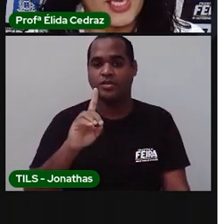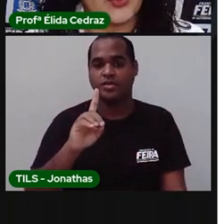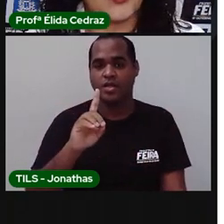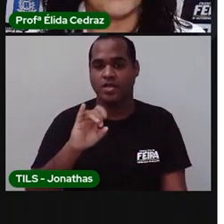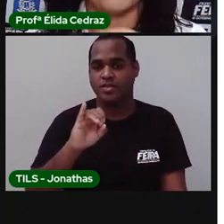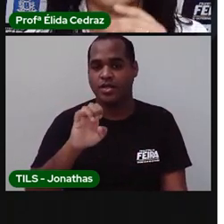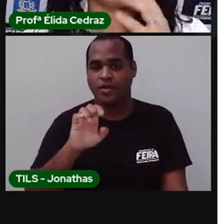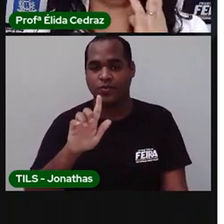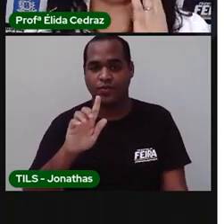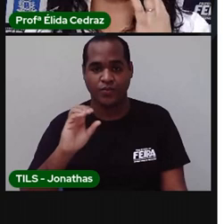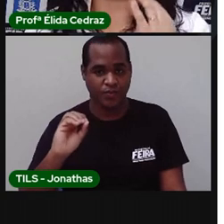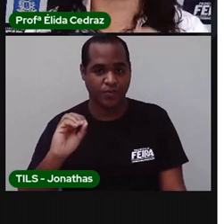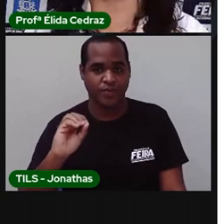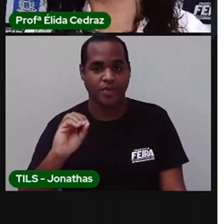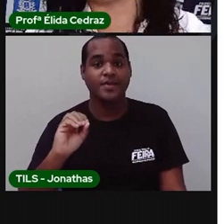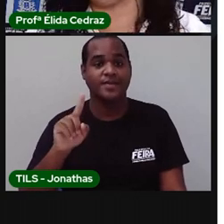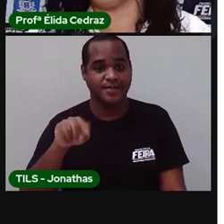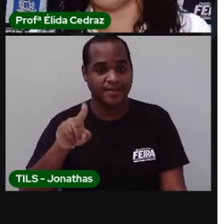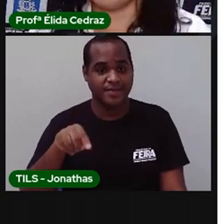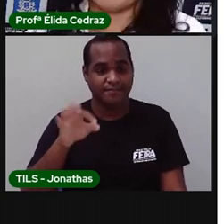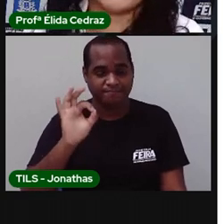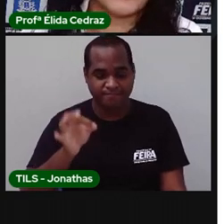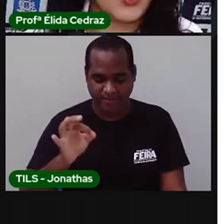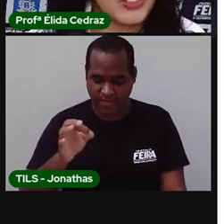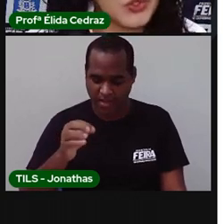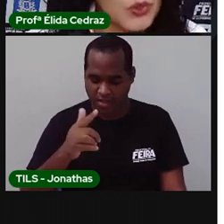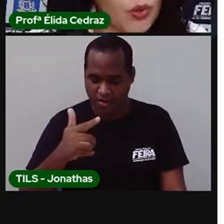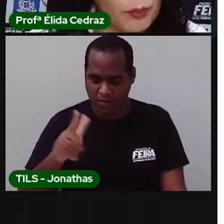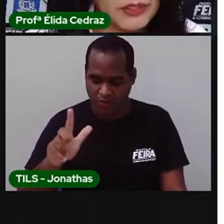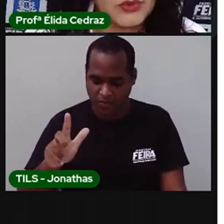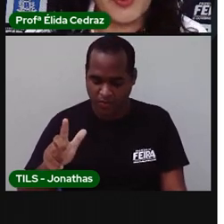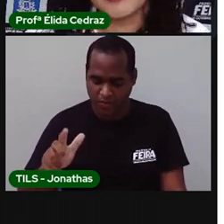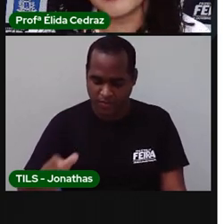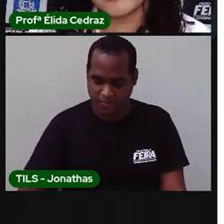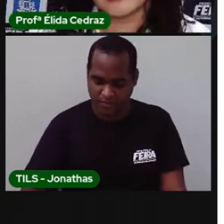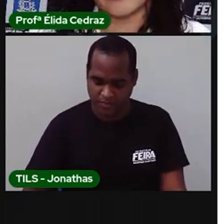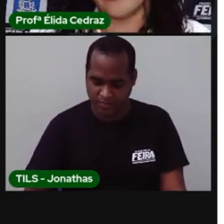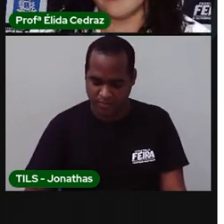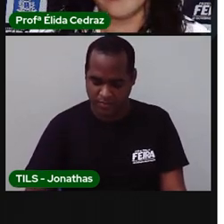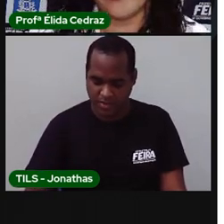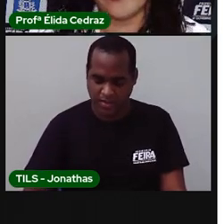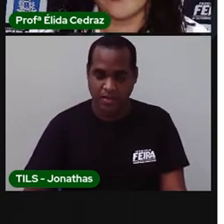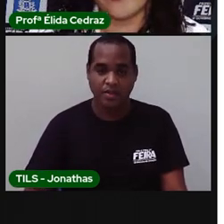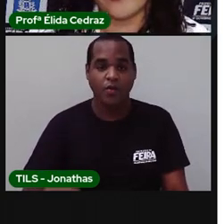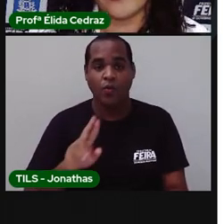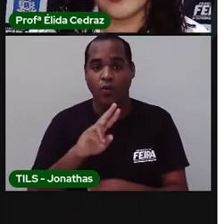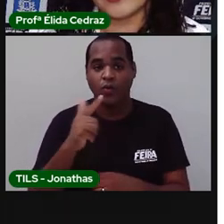Tiego. Isso, está faltando mais dois nomes. Quais seriam?